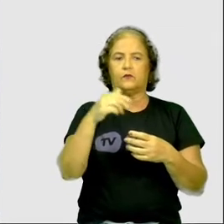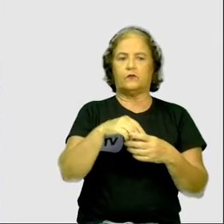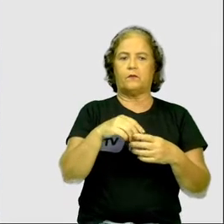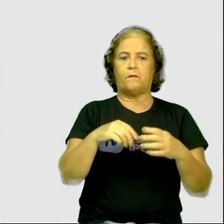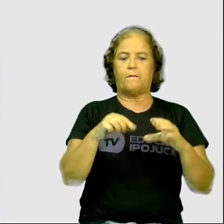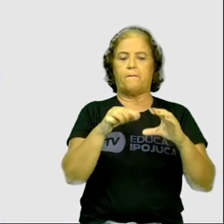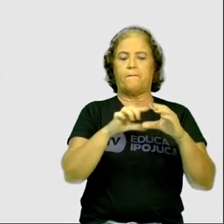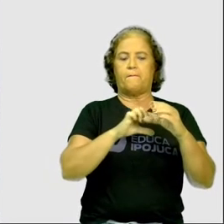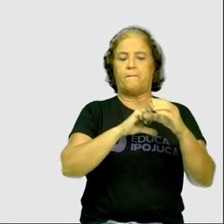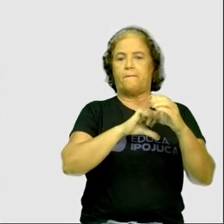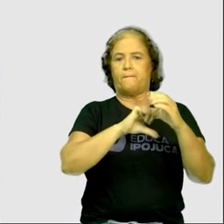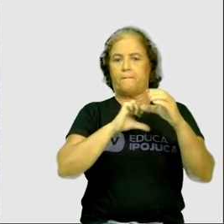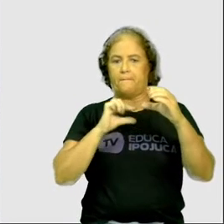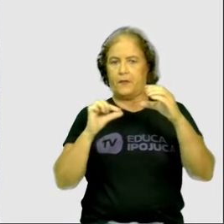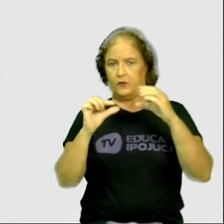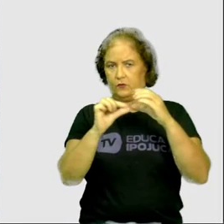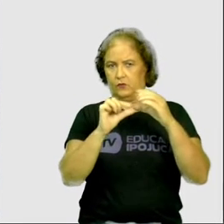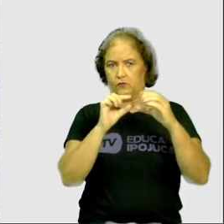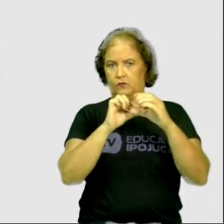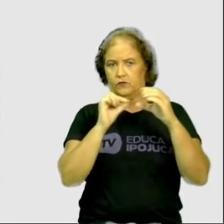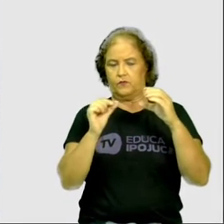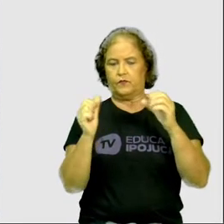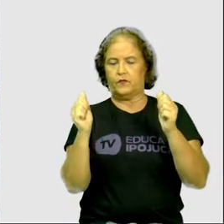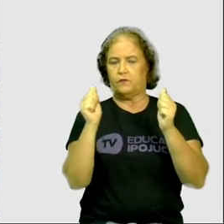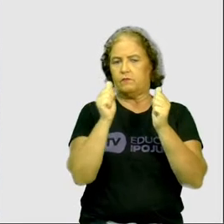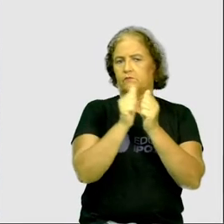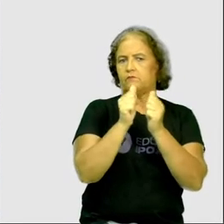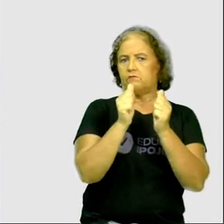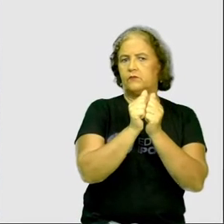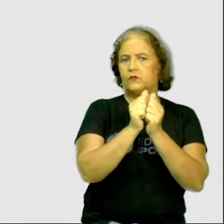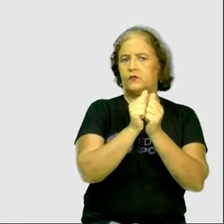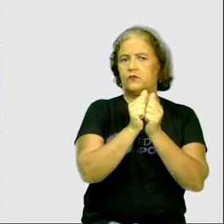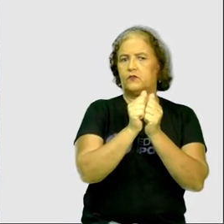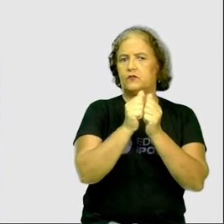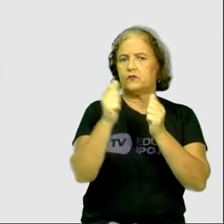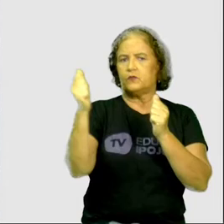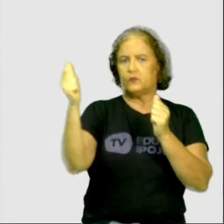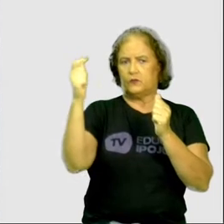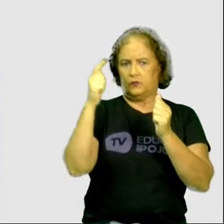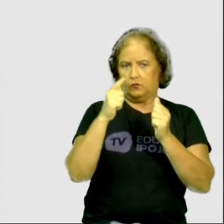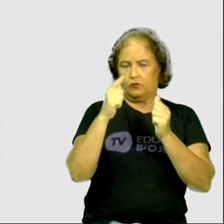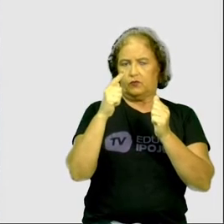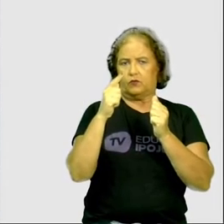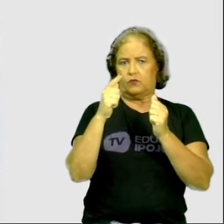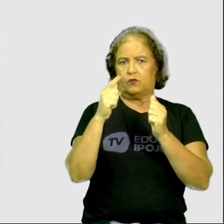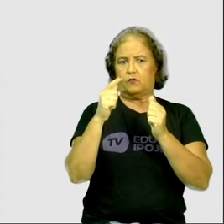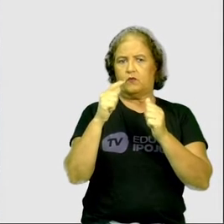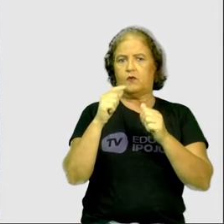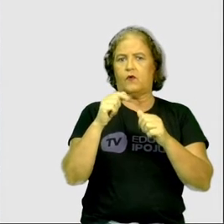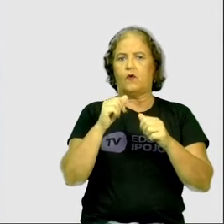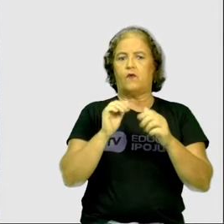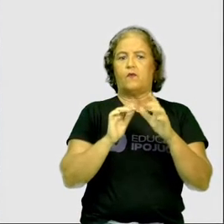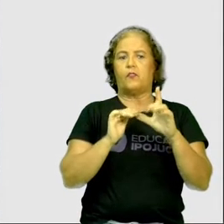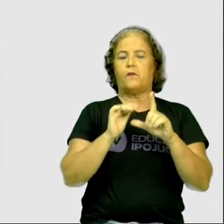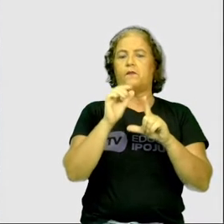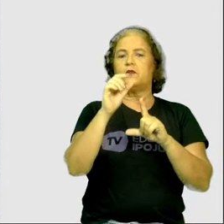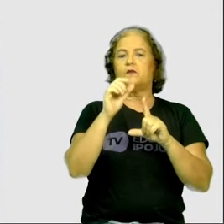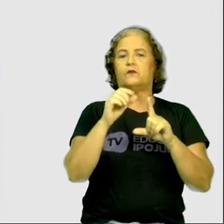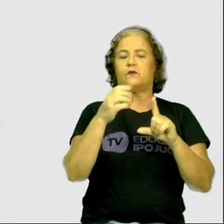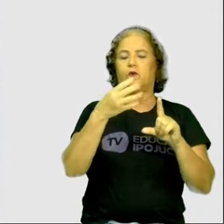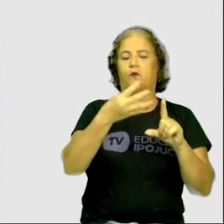Mercúrio, mais próximo do Sol e a sua temperatura chega até 430 graus Celsius.